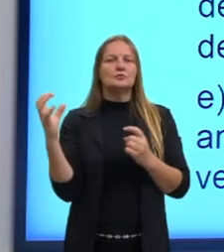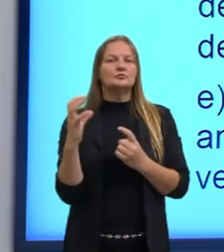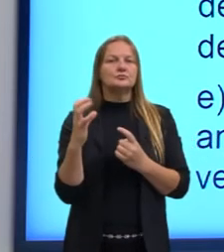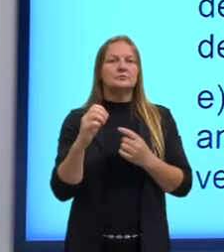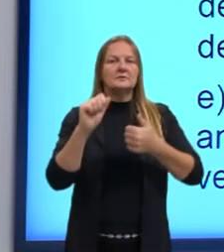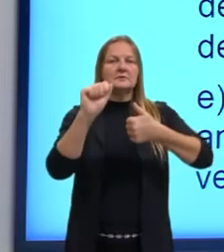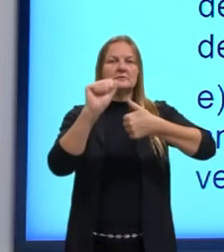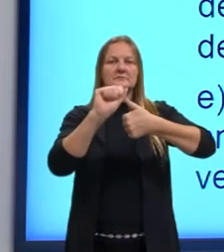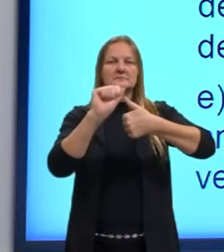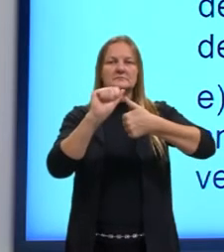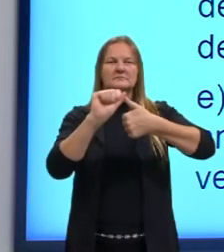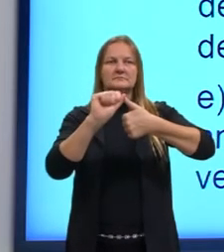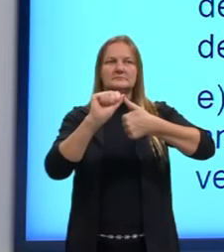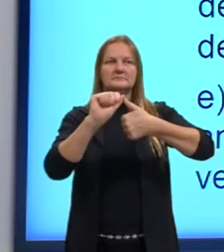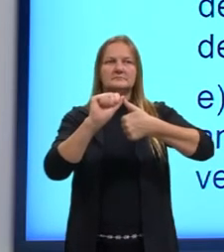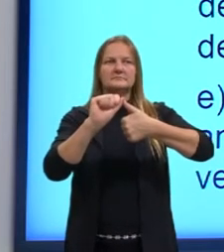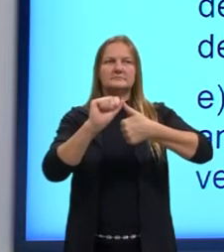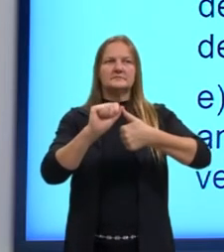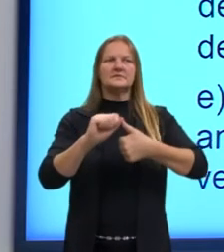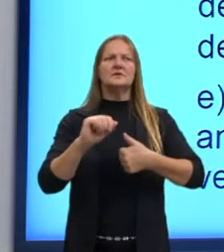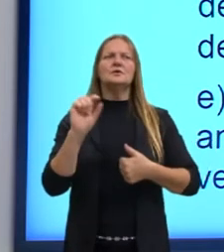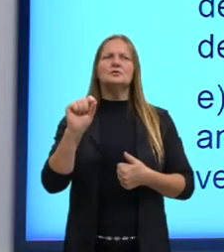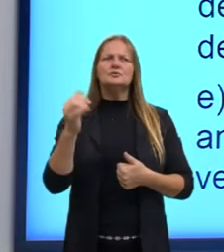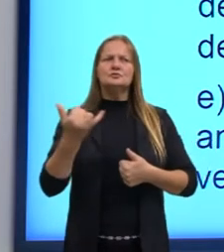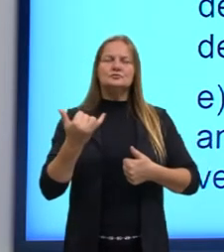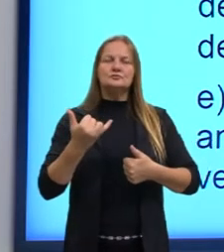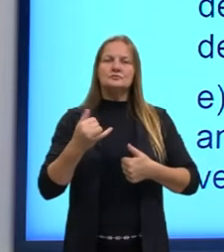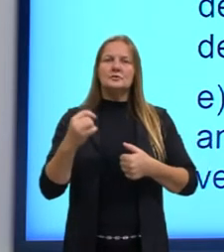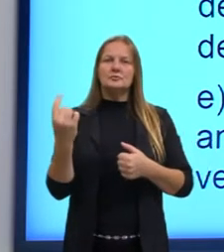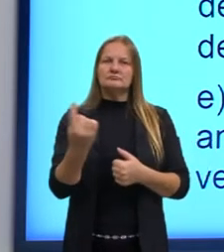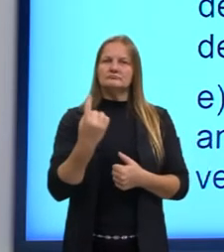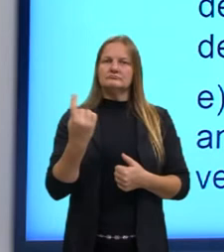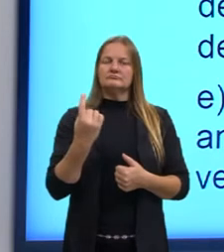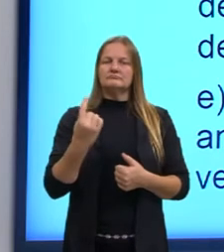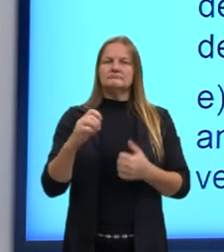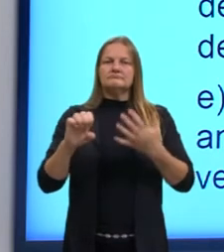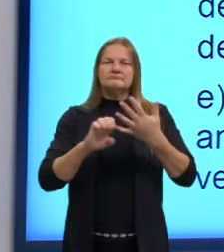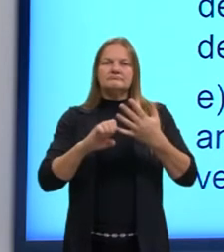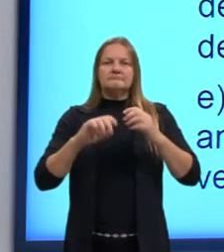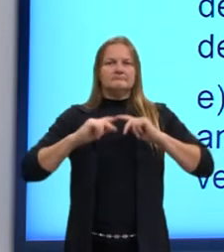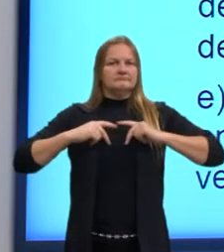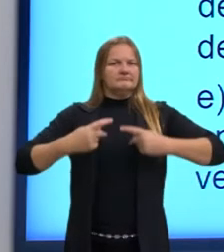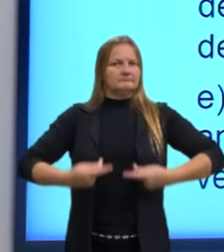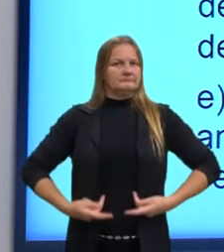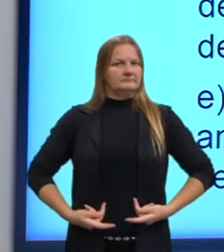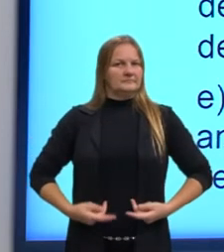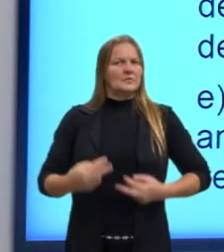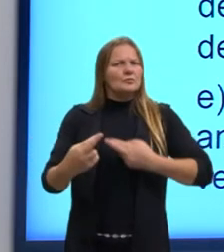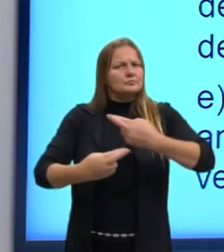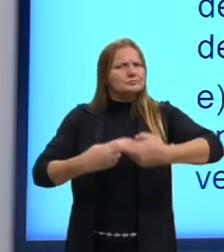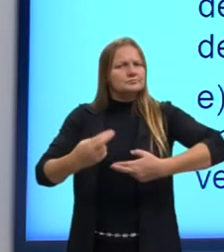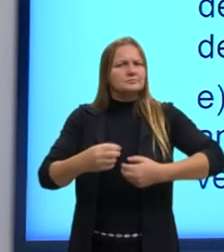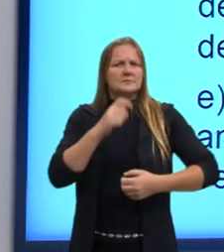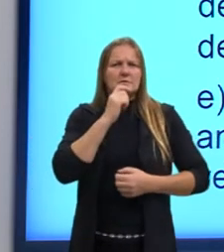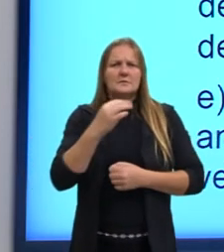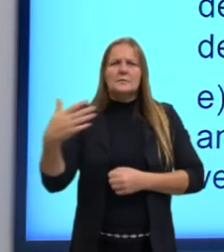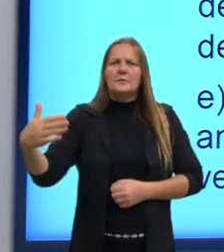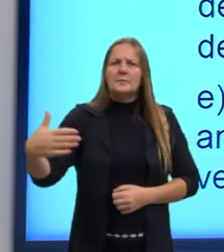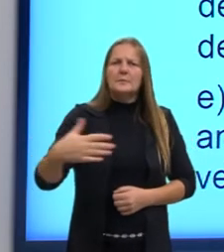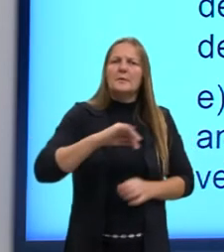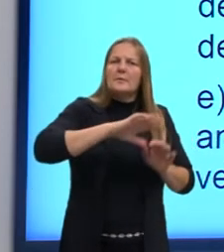letra A, indicam a independência da espécie humana com relação ao ambiente marinho.